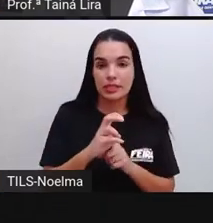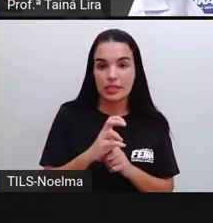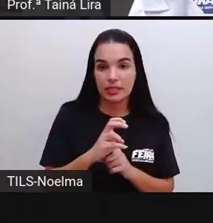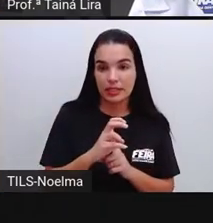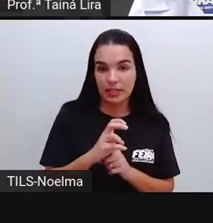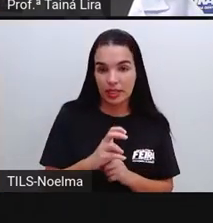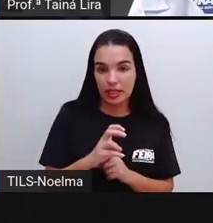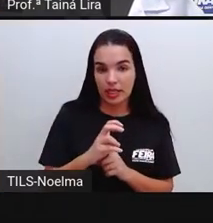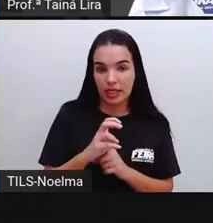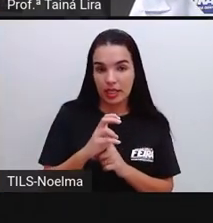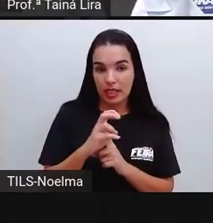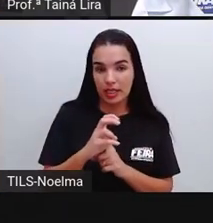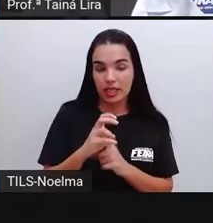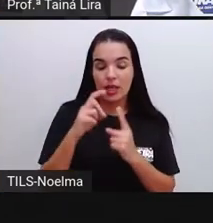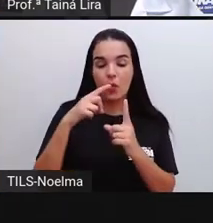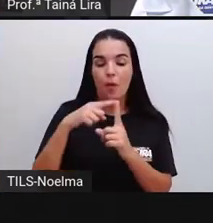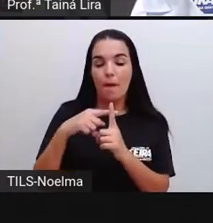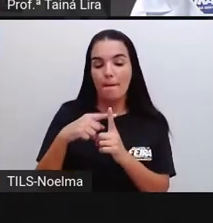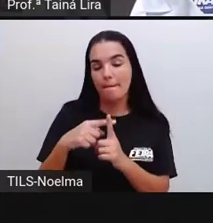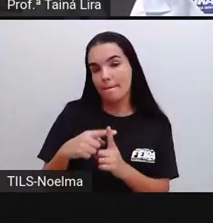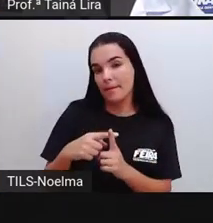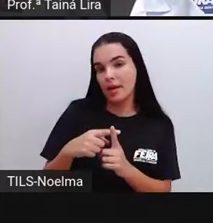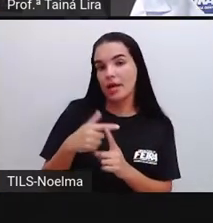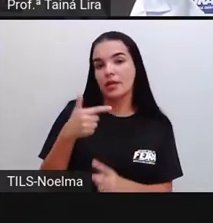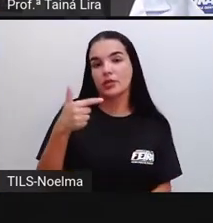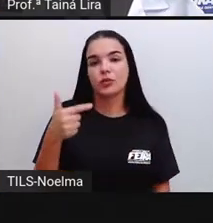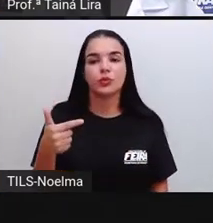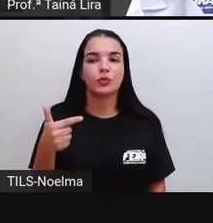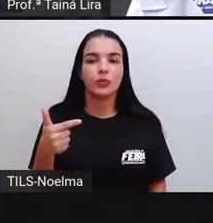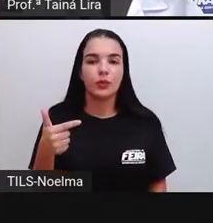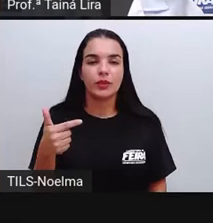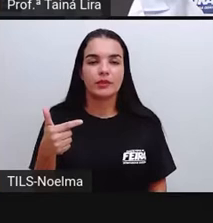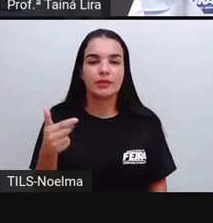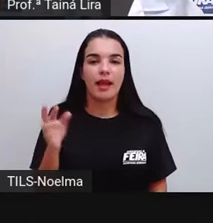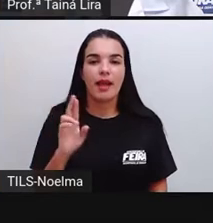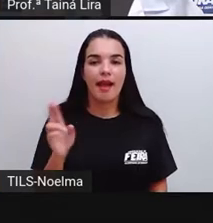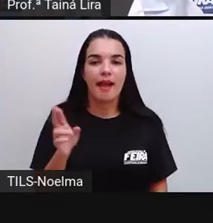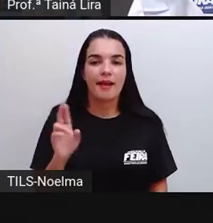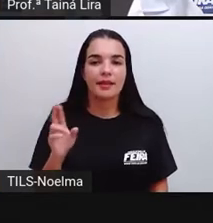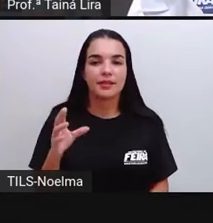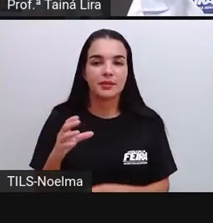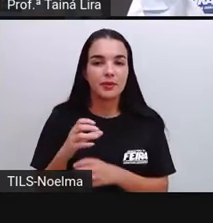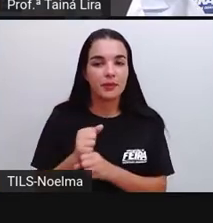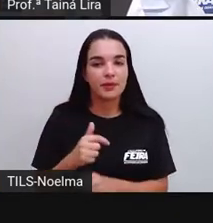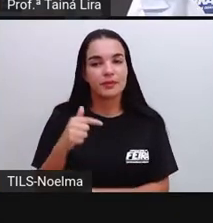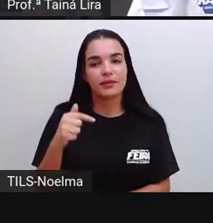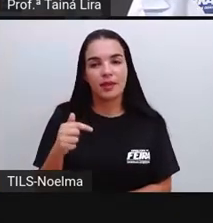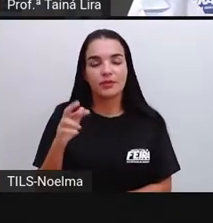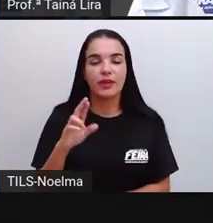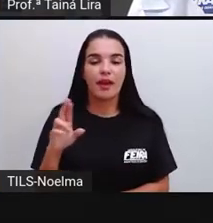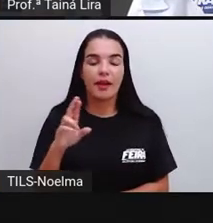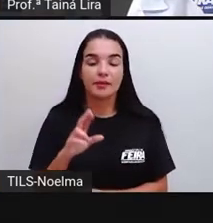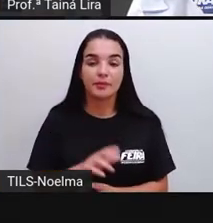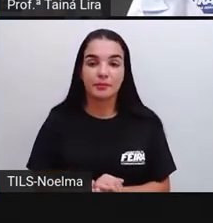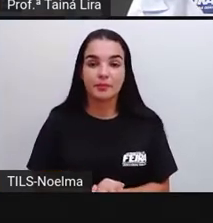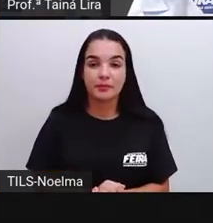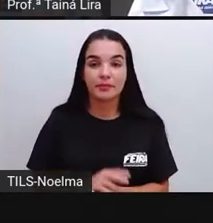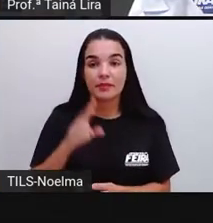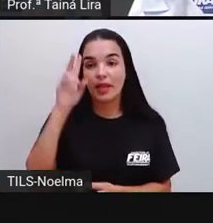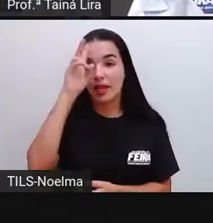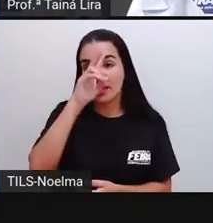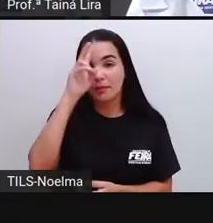utilizando, ó, uma nota de cinco e uma nota de dois, tá? Lembrando mais uma